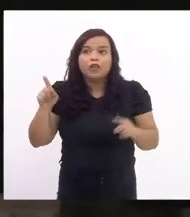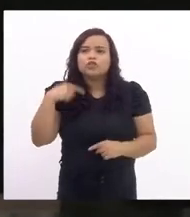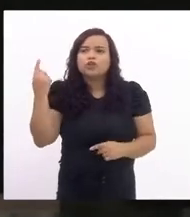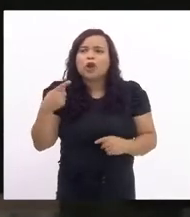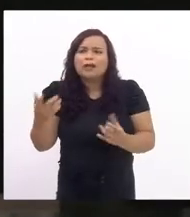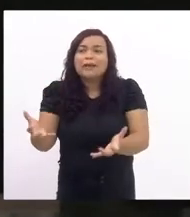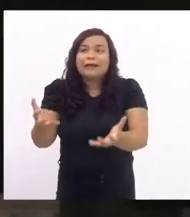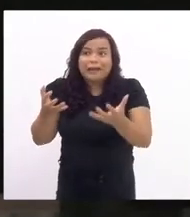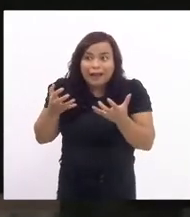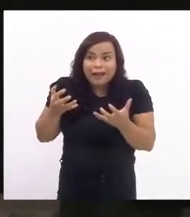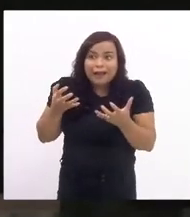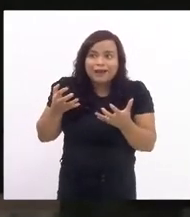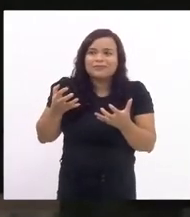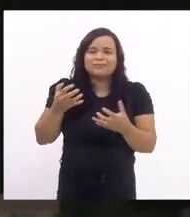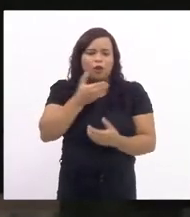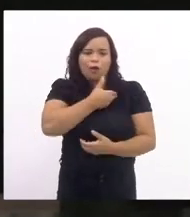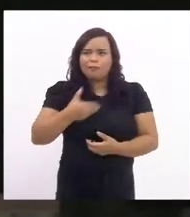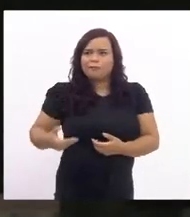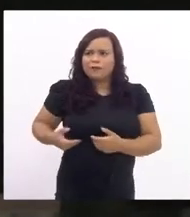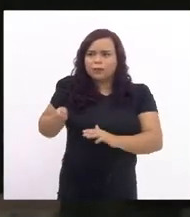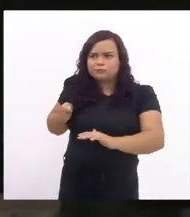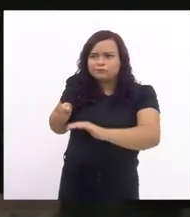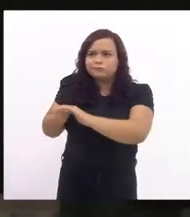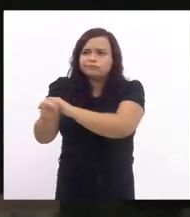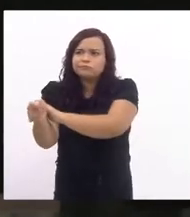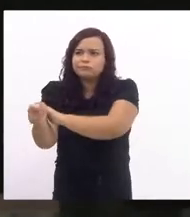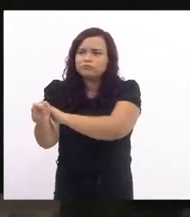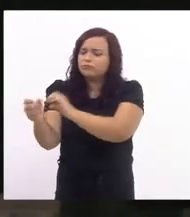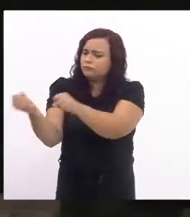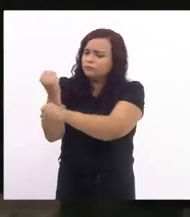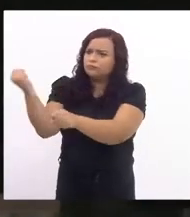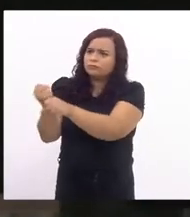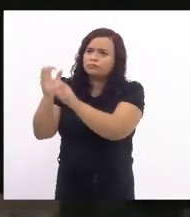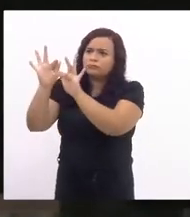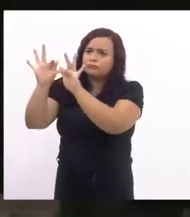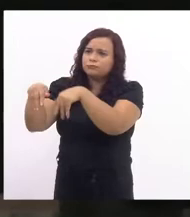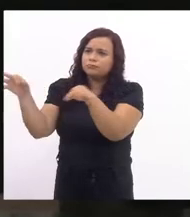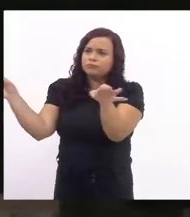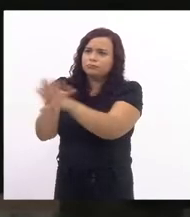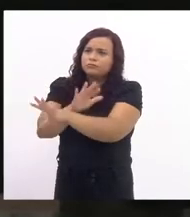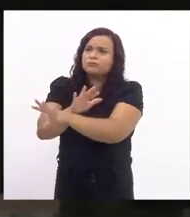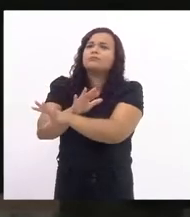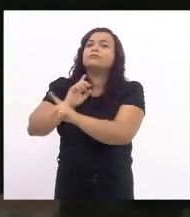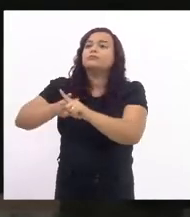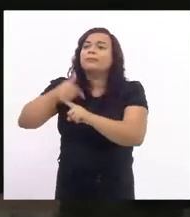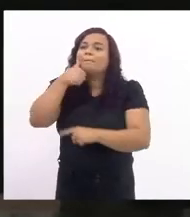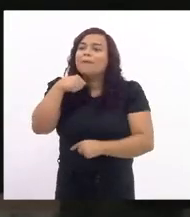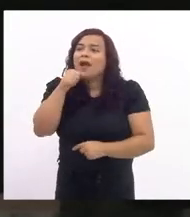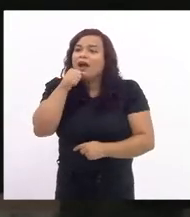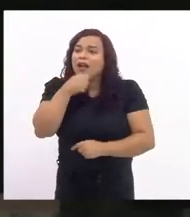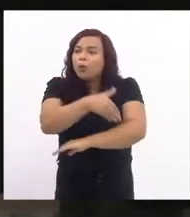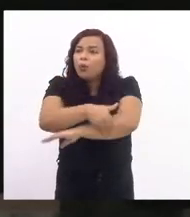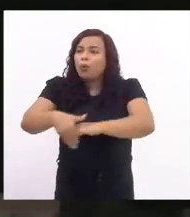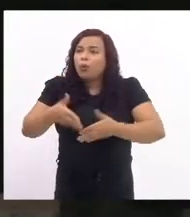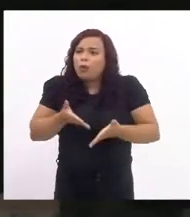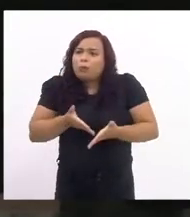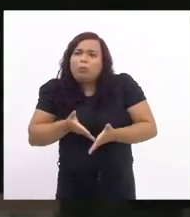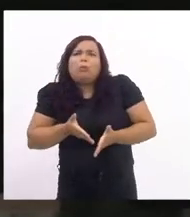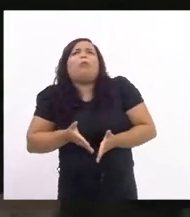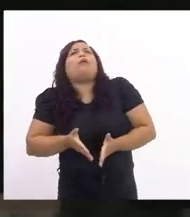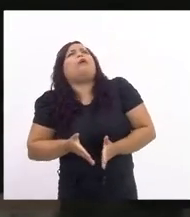governo invista naquela maternidade que tem mãe parindo no meio da rua então é